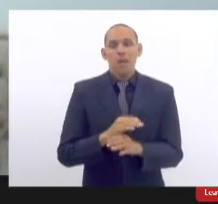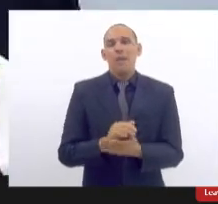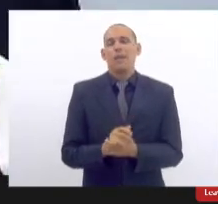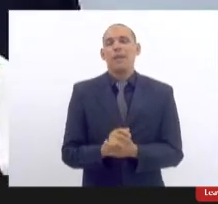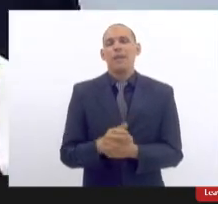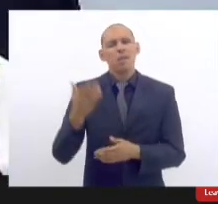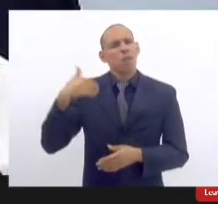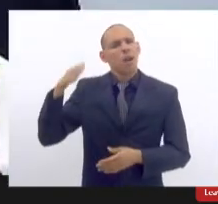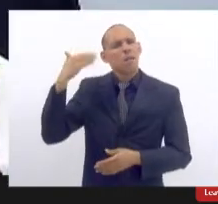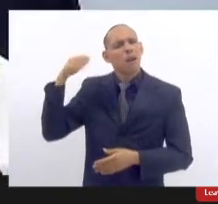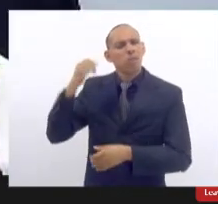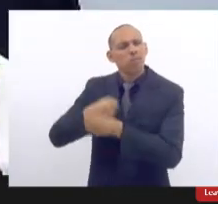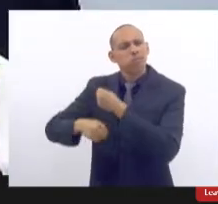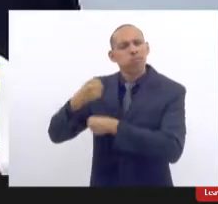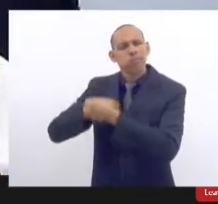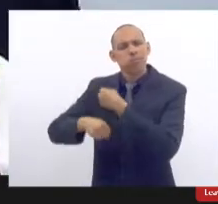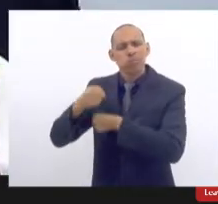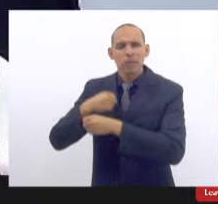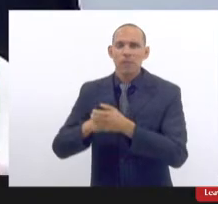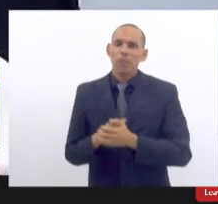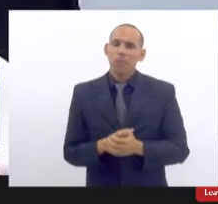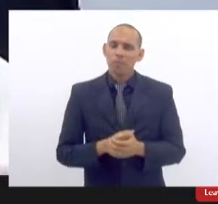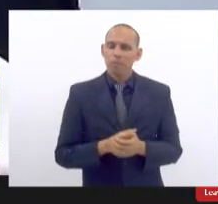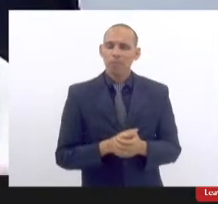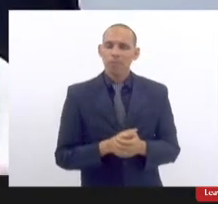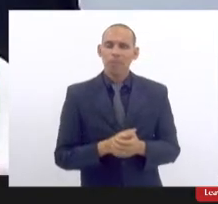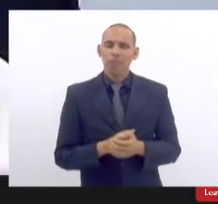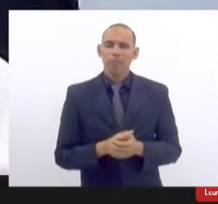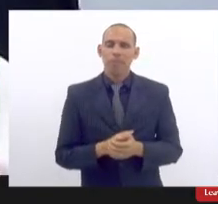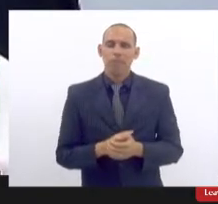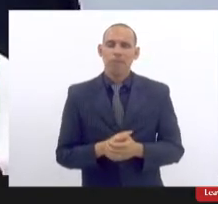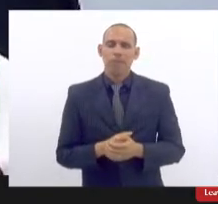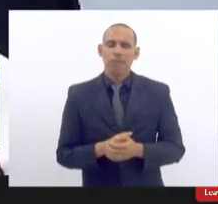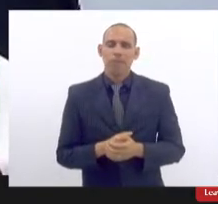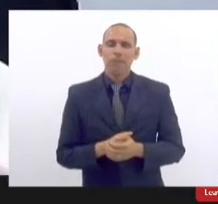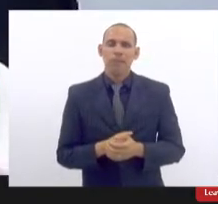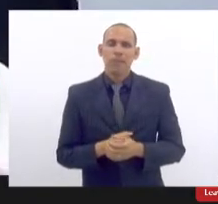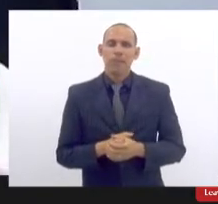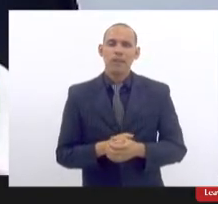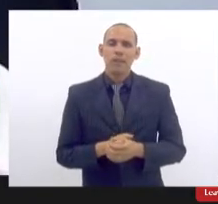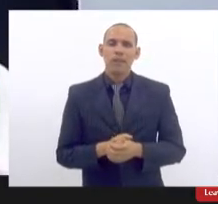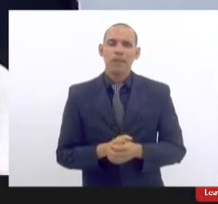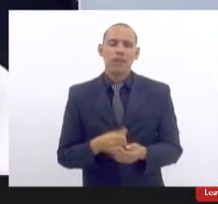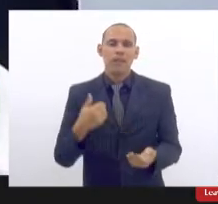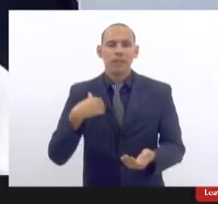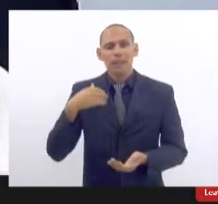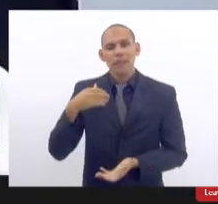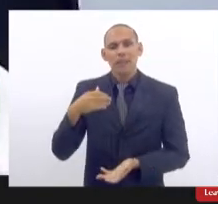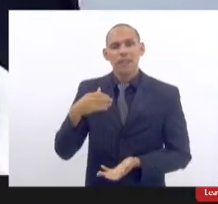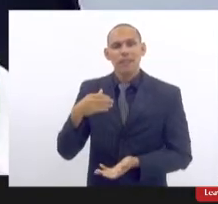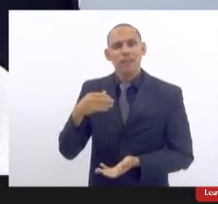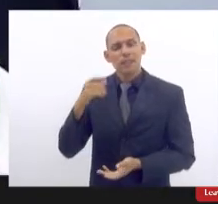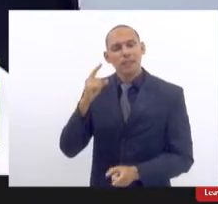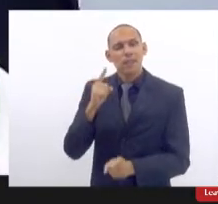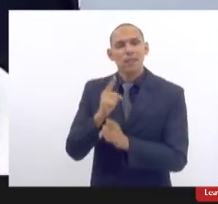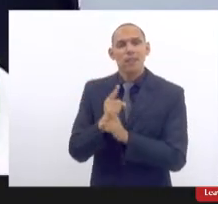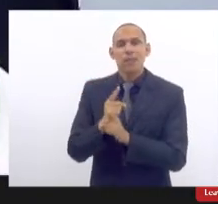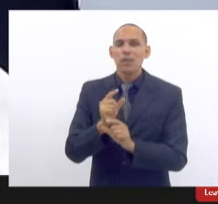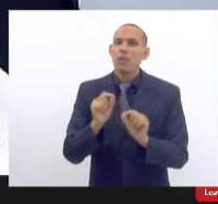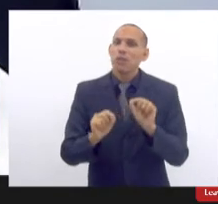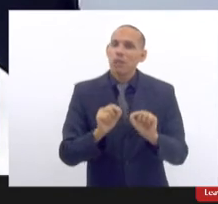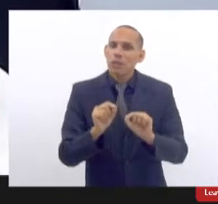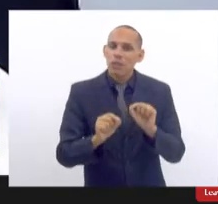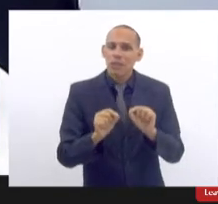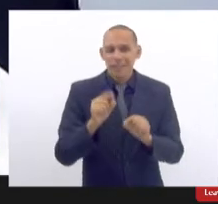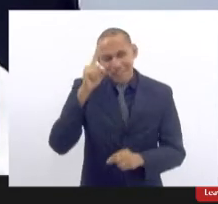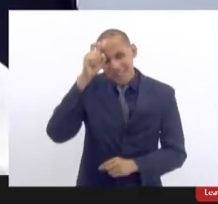muitos mesmo, talvez você nem tivesse nascido nessa época, eu descobri que muito mais complicado do que fazer uma lei ela